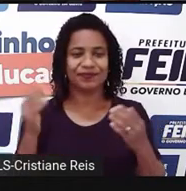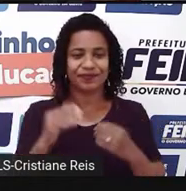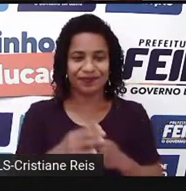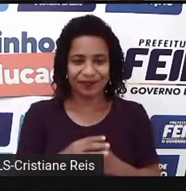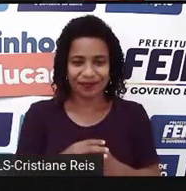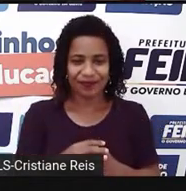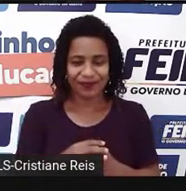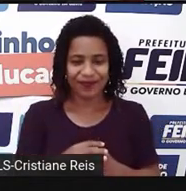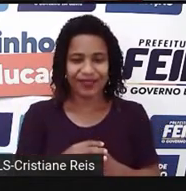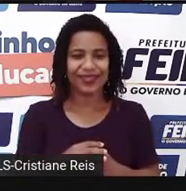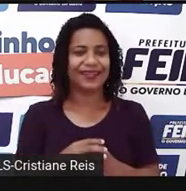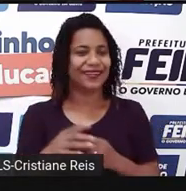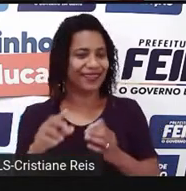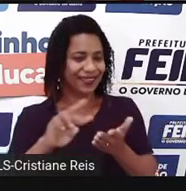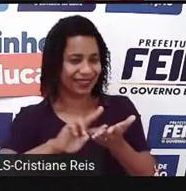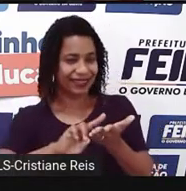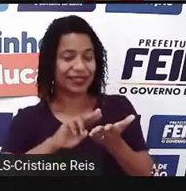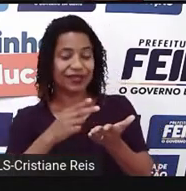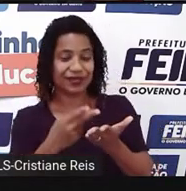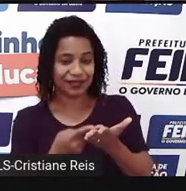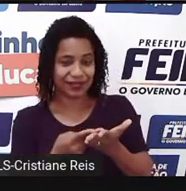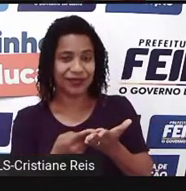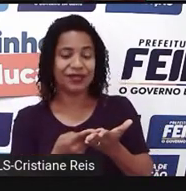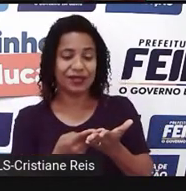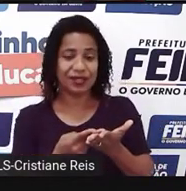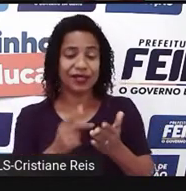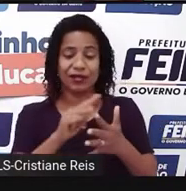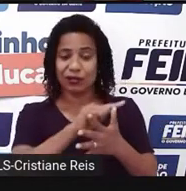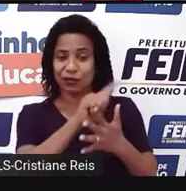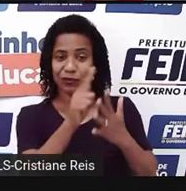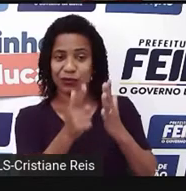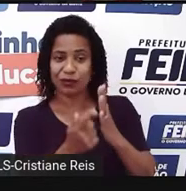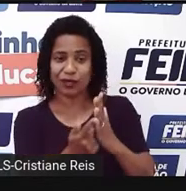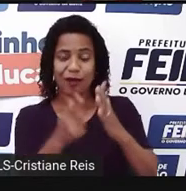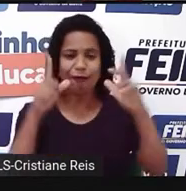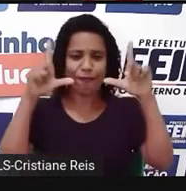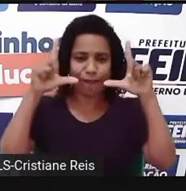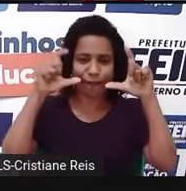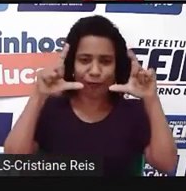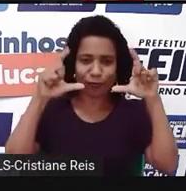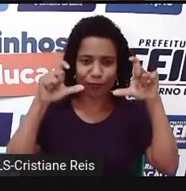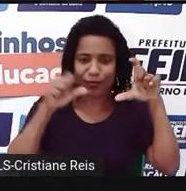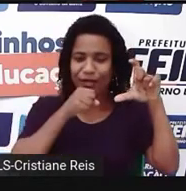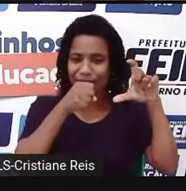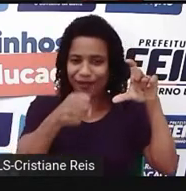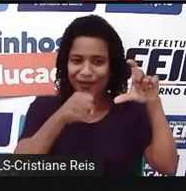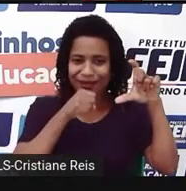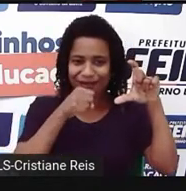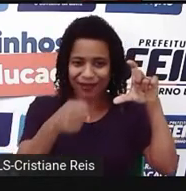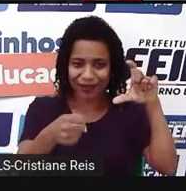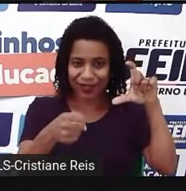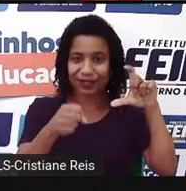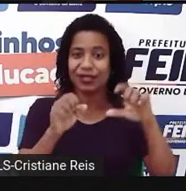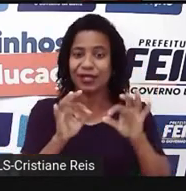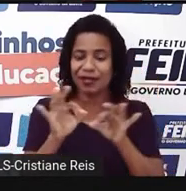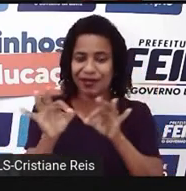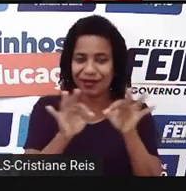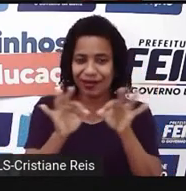Então, como eu disse antes, este gênero, foto reportagem e planos para o futuro.